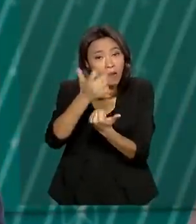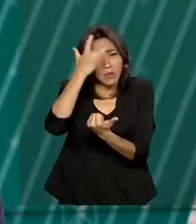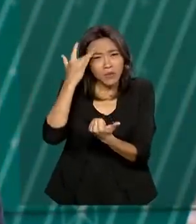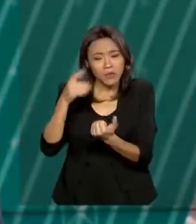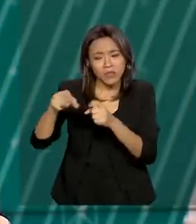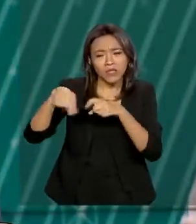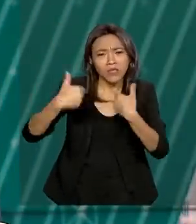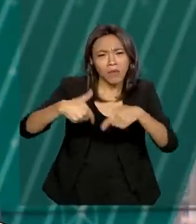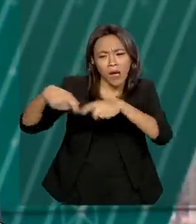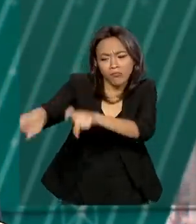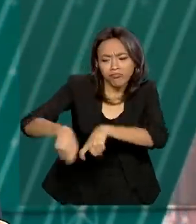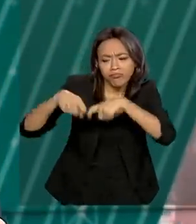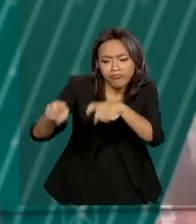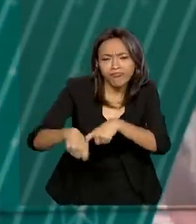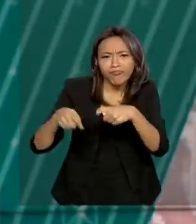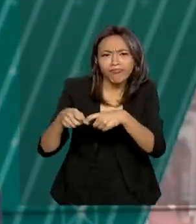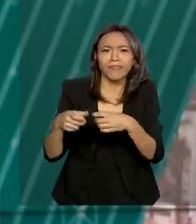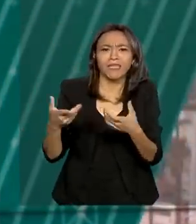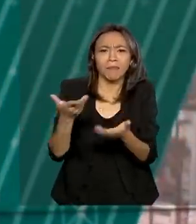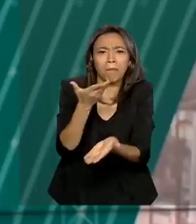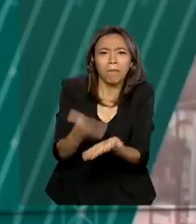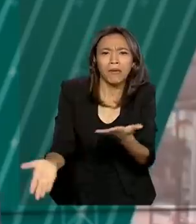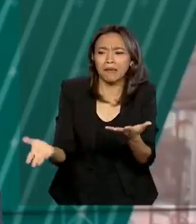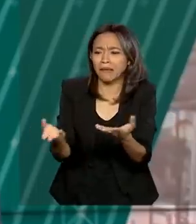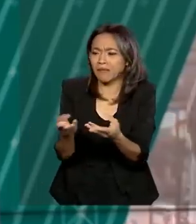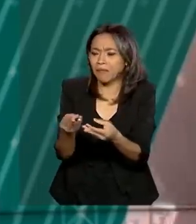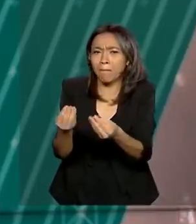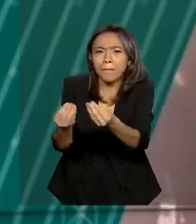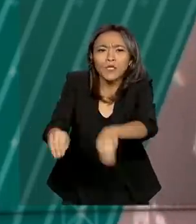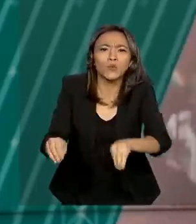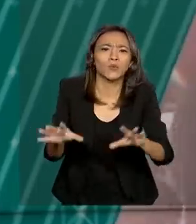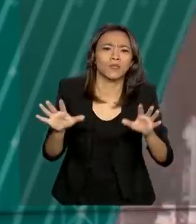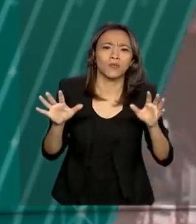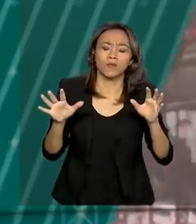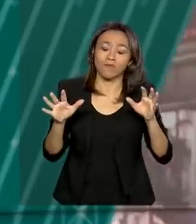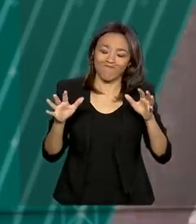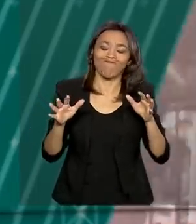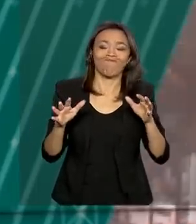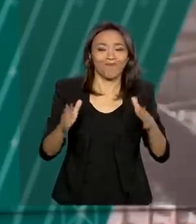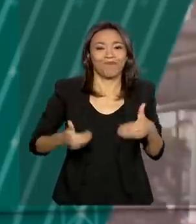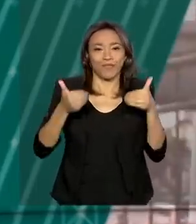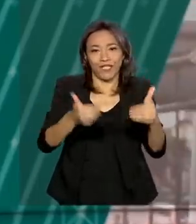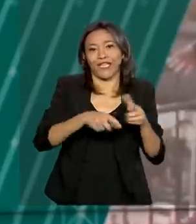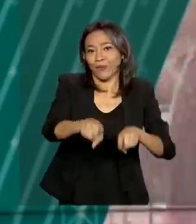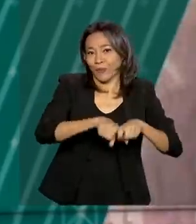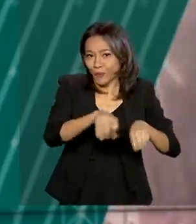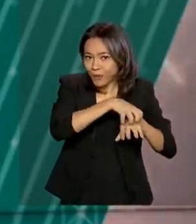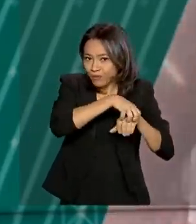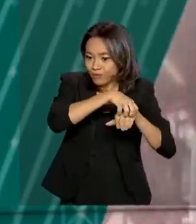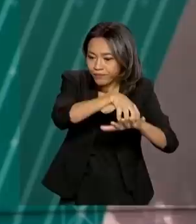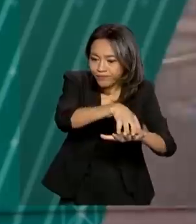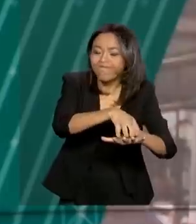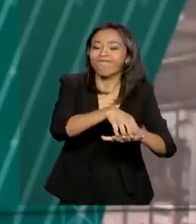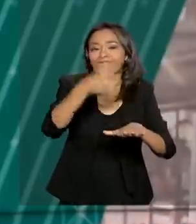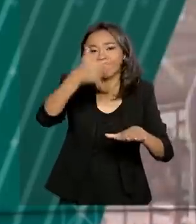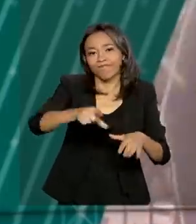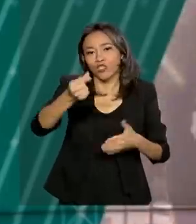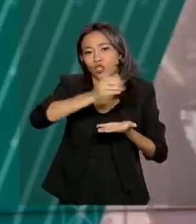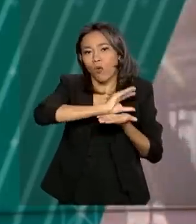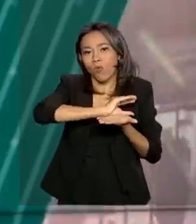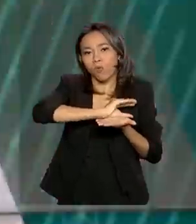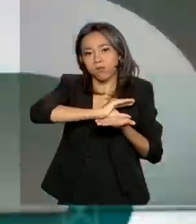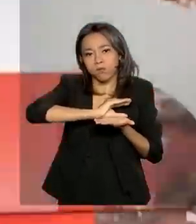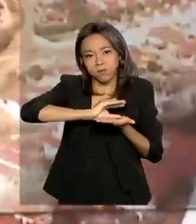perdas no campo por causa da crise do coronavírus, o Ministério da Agricultura, Pecuária e Abastecimento liberou novas linhas